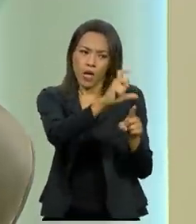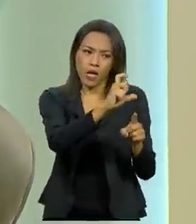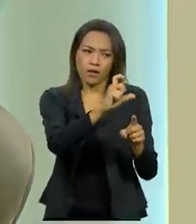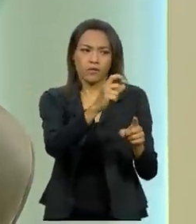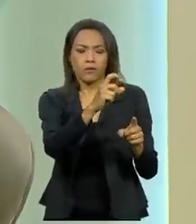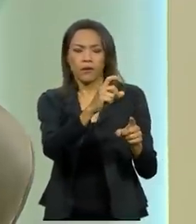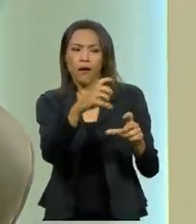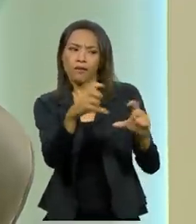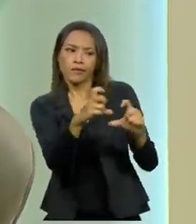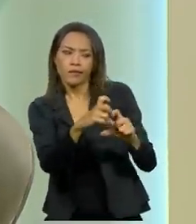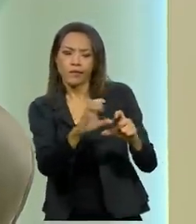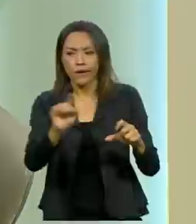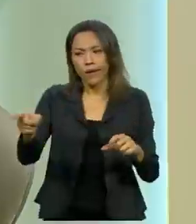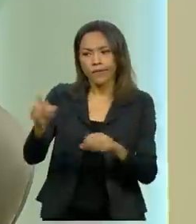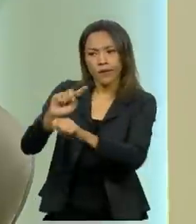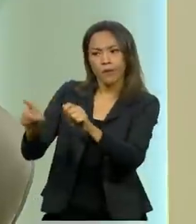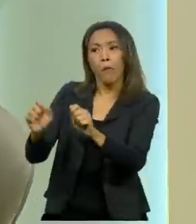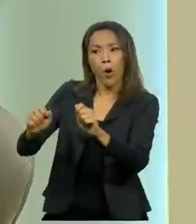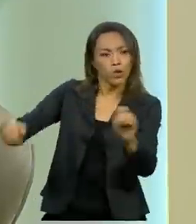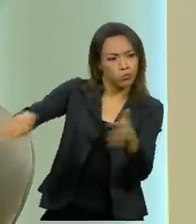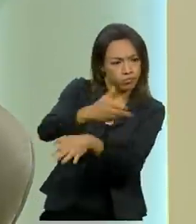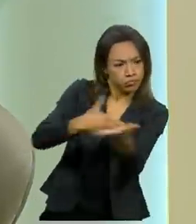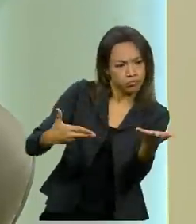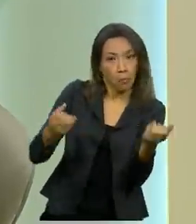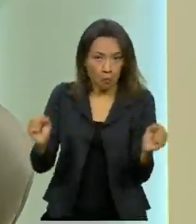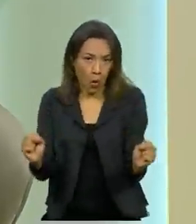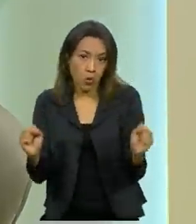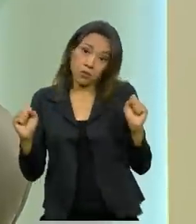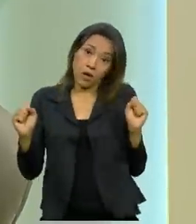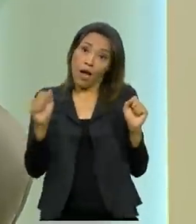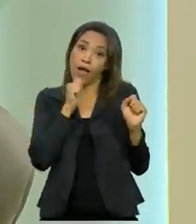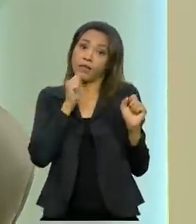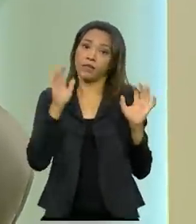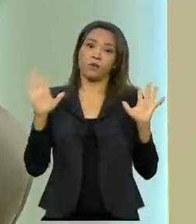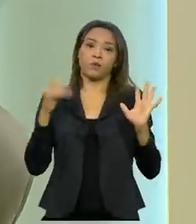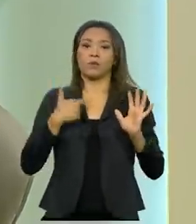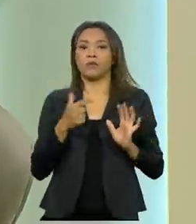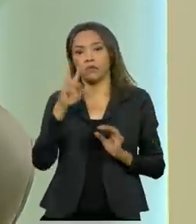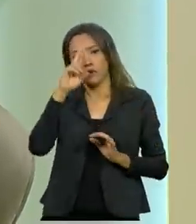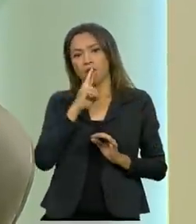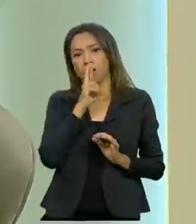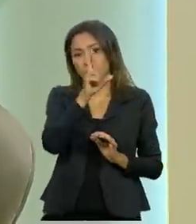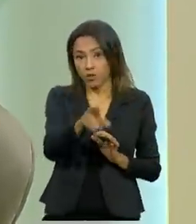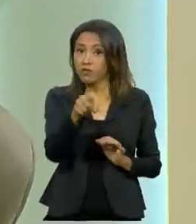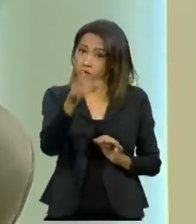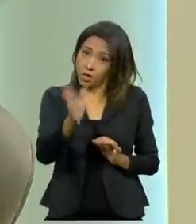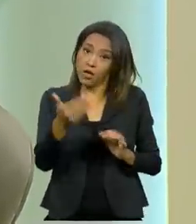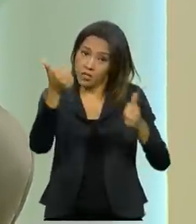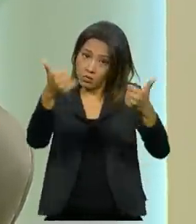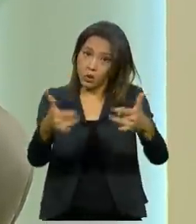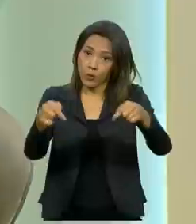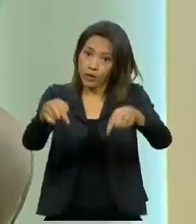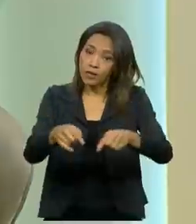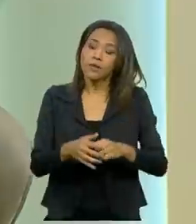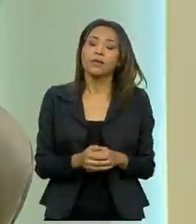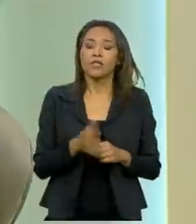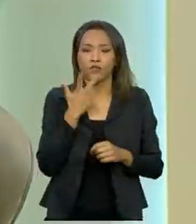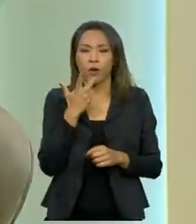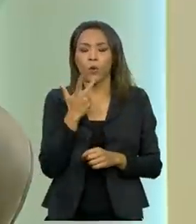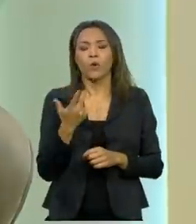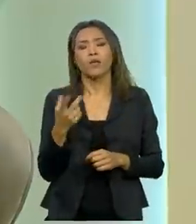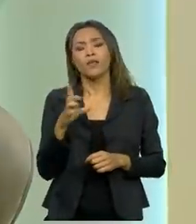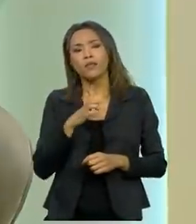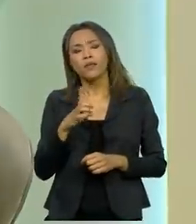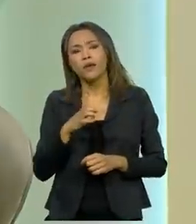vacina, né? O que nós chamamos de intercambialidade, como você aqui bem suscitou. Há uma perspectiva de